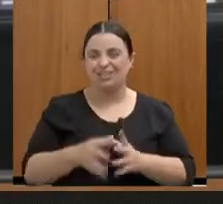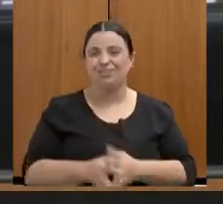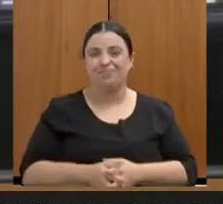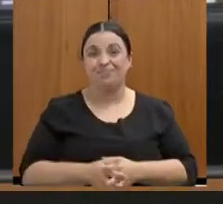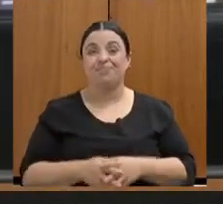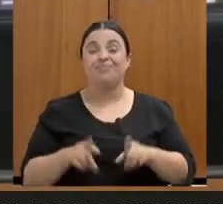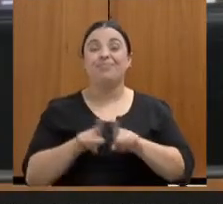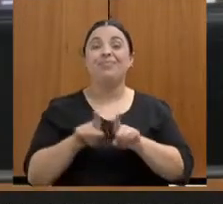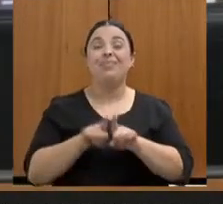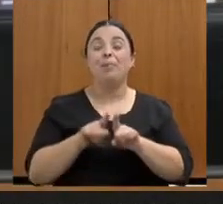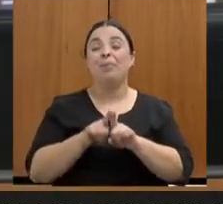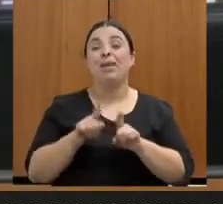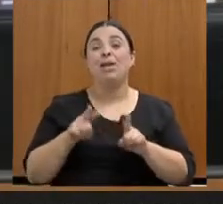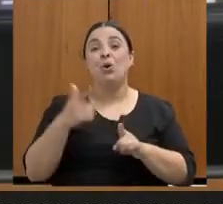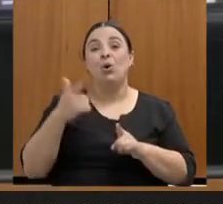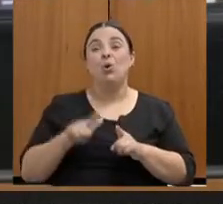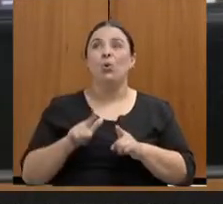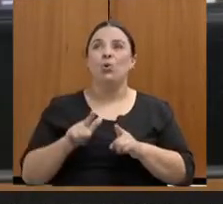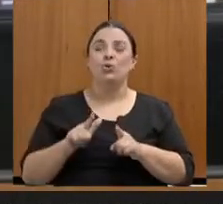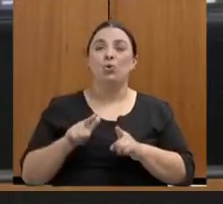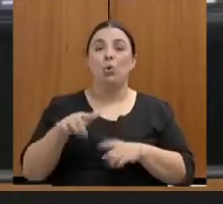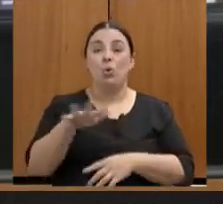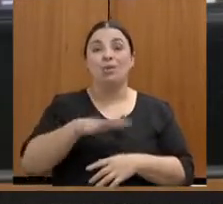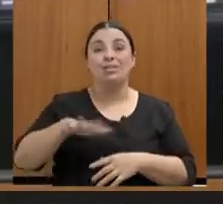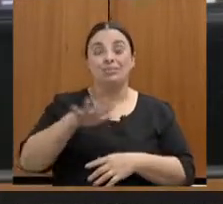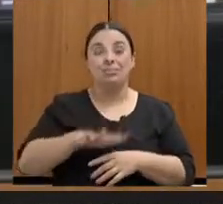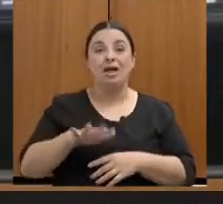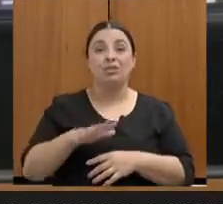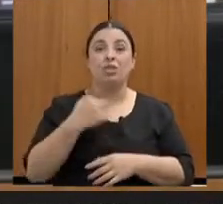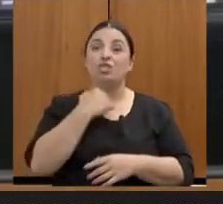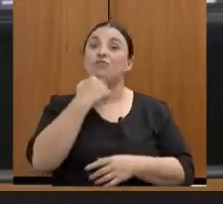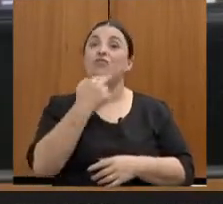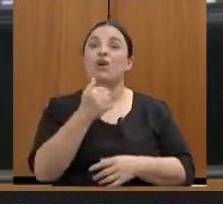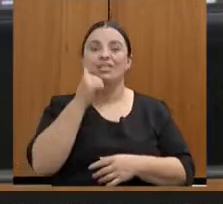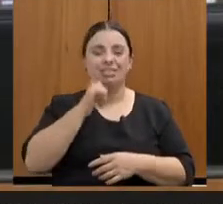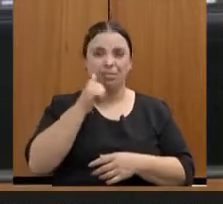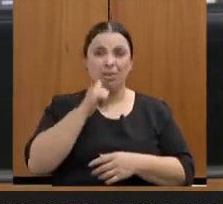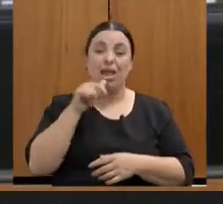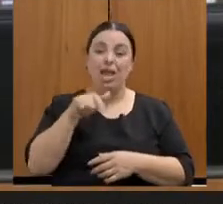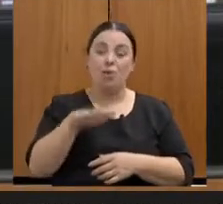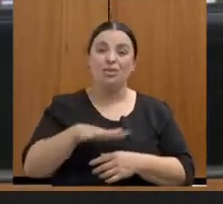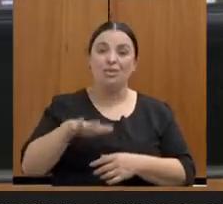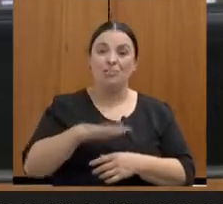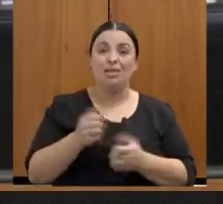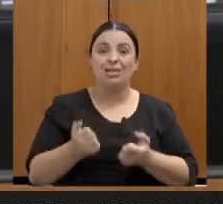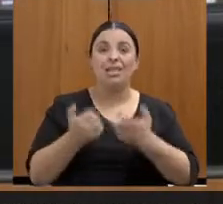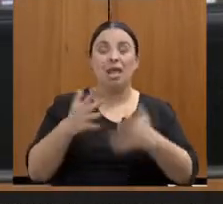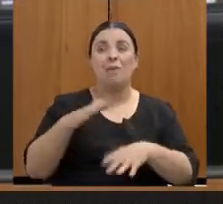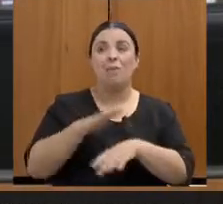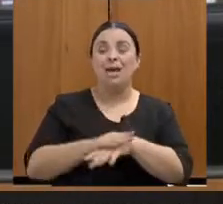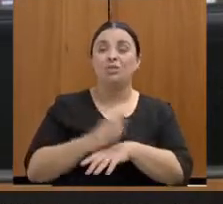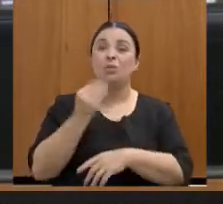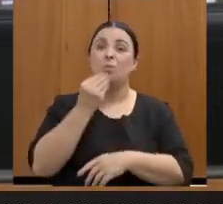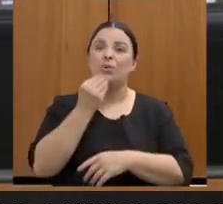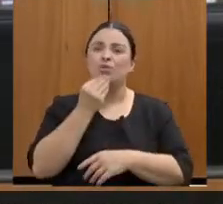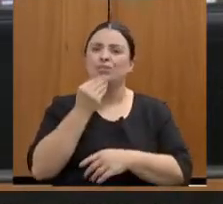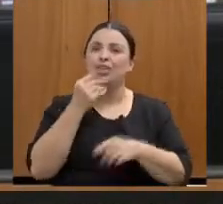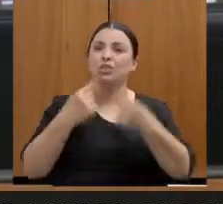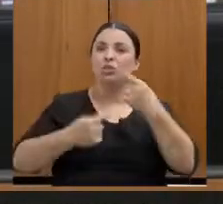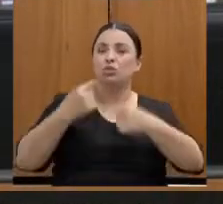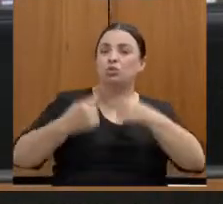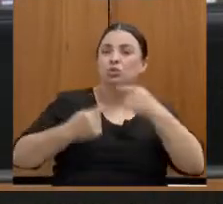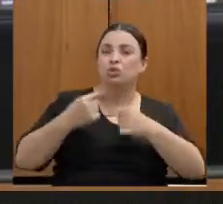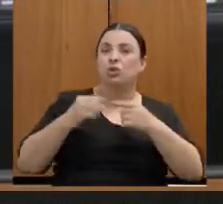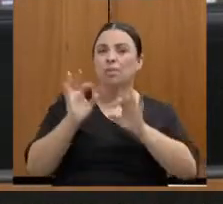nós, mulheres, aqui no Parlamento. É um espaço onde criamos mais oportunidades para discutir projetos, para apreciar